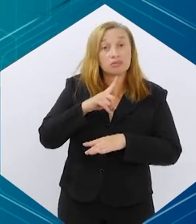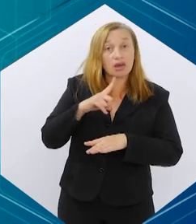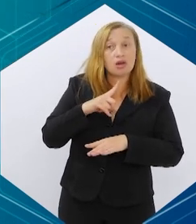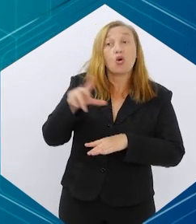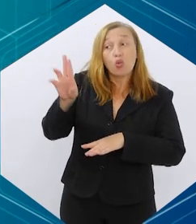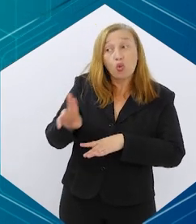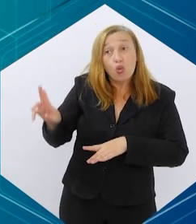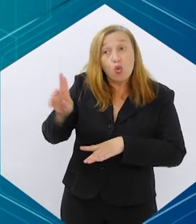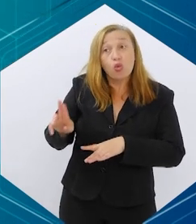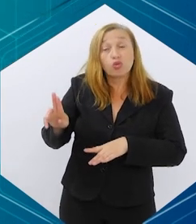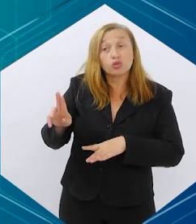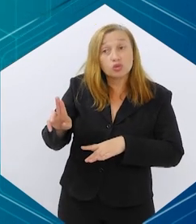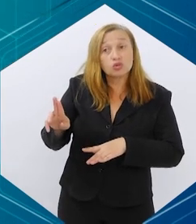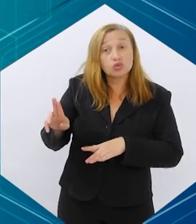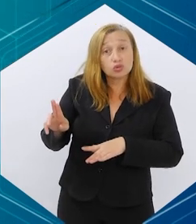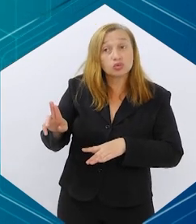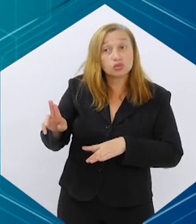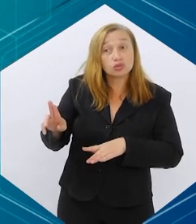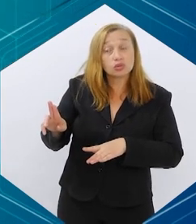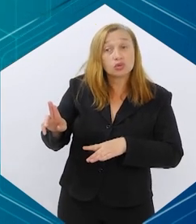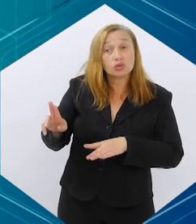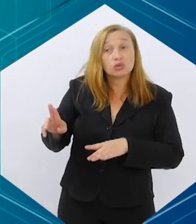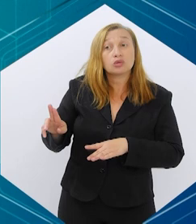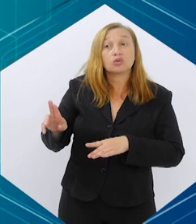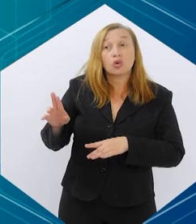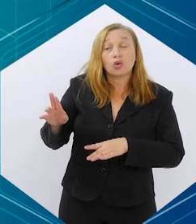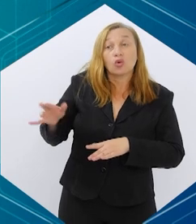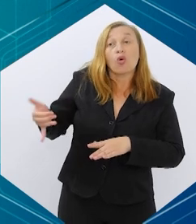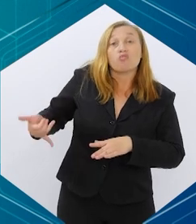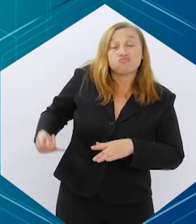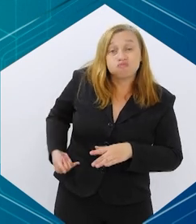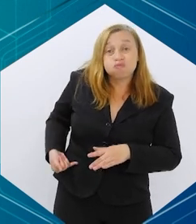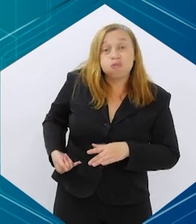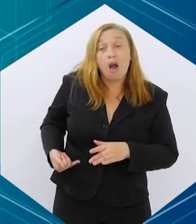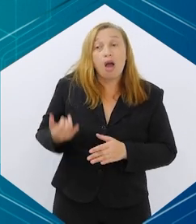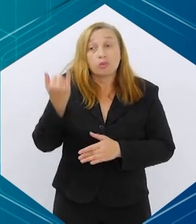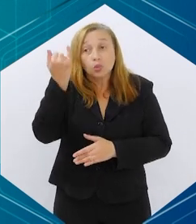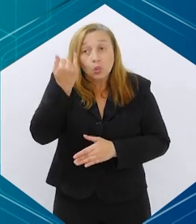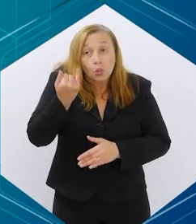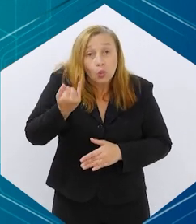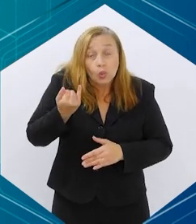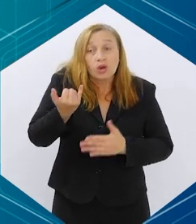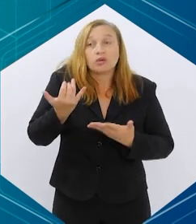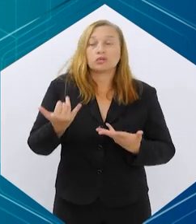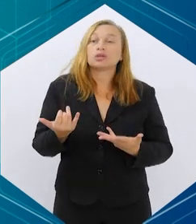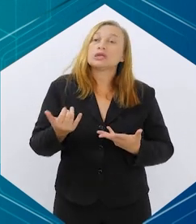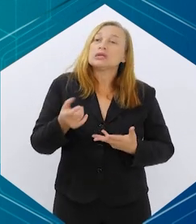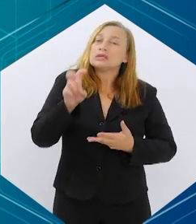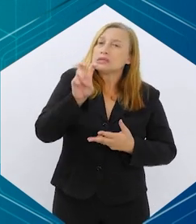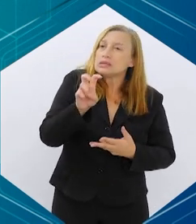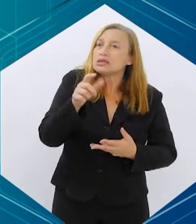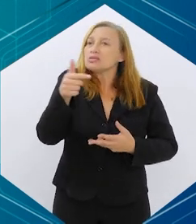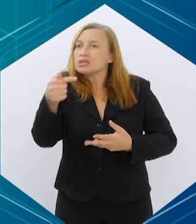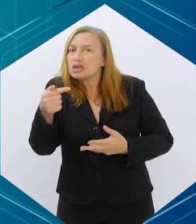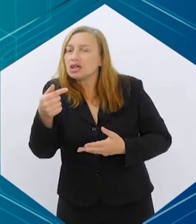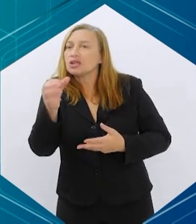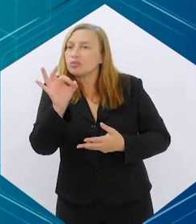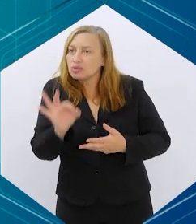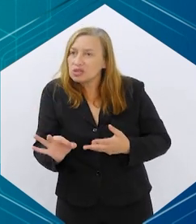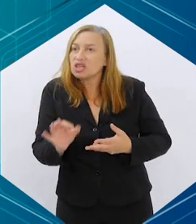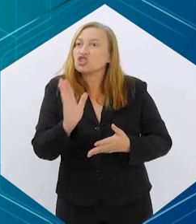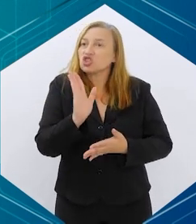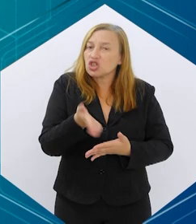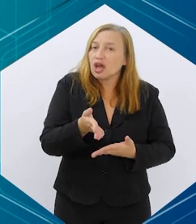tendo no benefício, né? a longo prazo dessa perda de peso, o pouco, né? Em torno de 5, 7% que eles